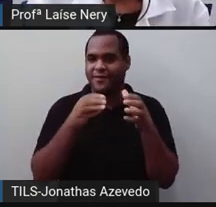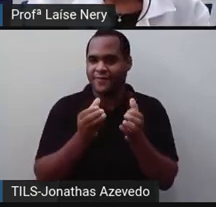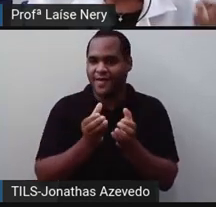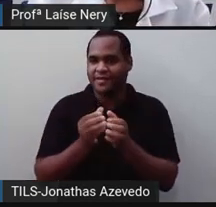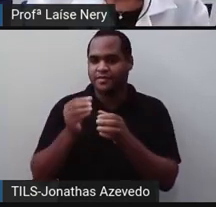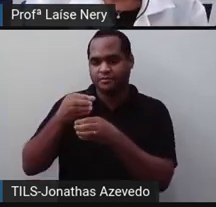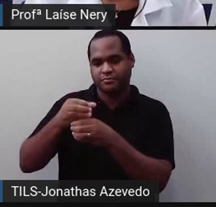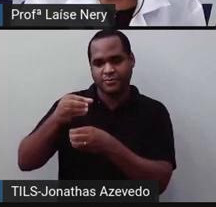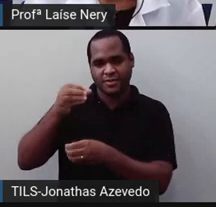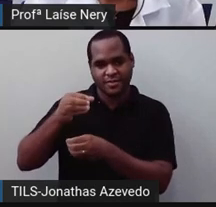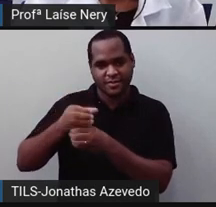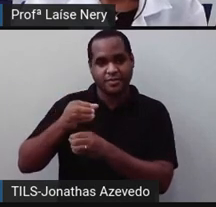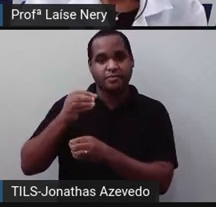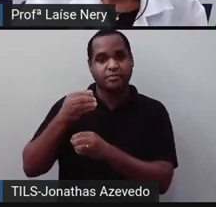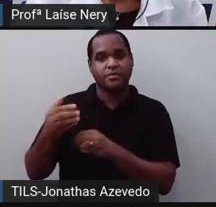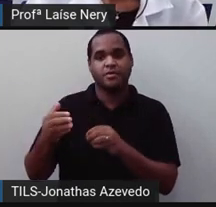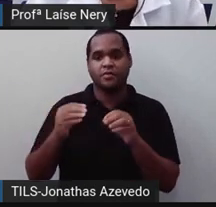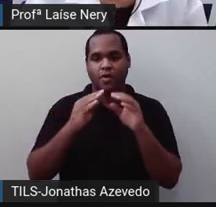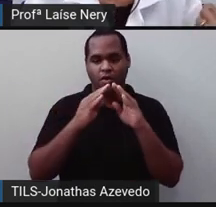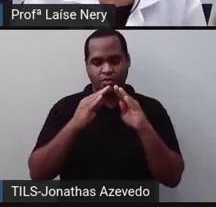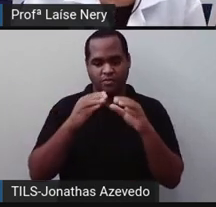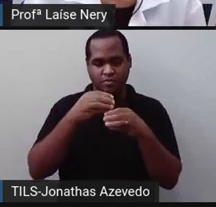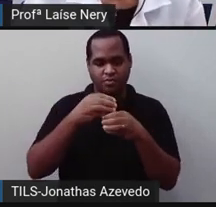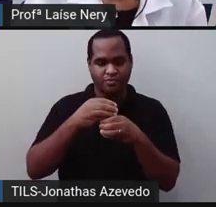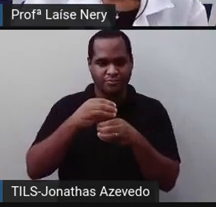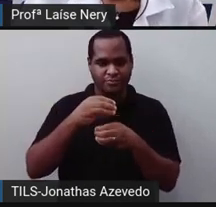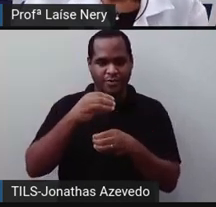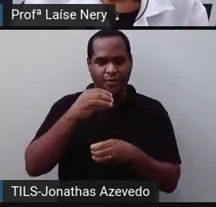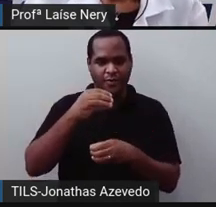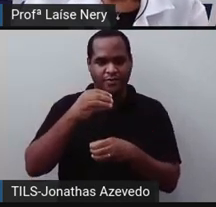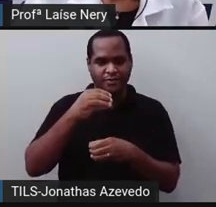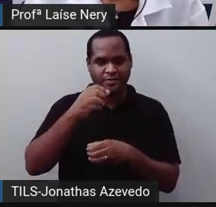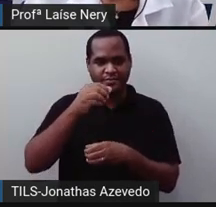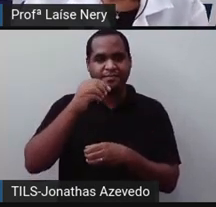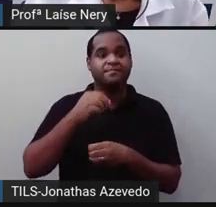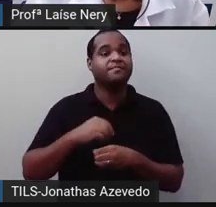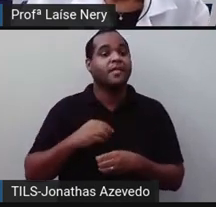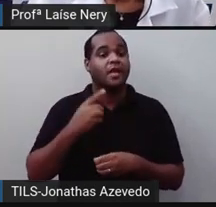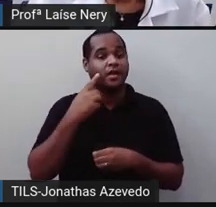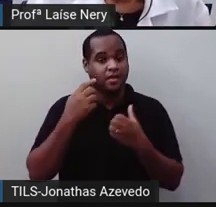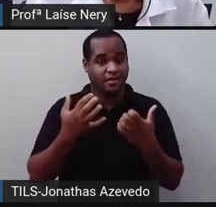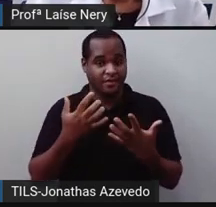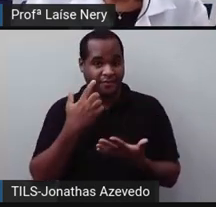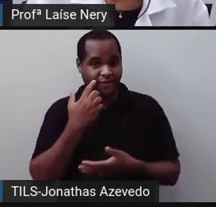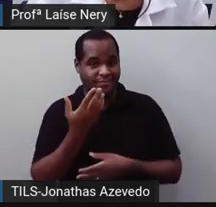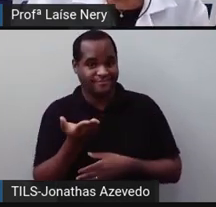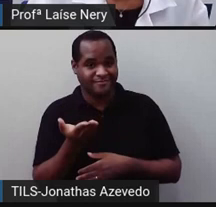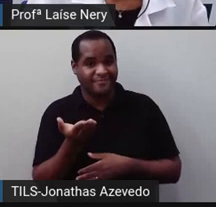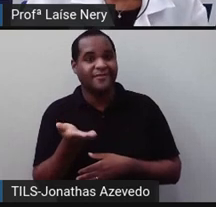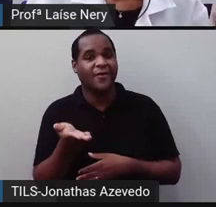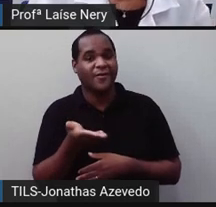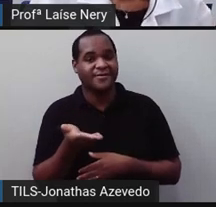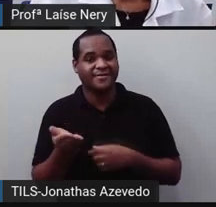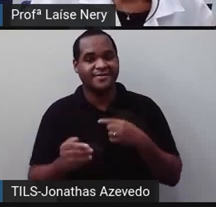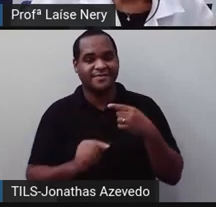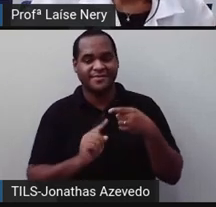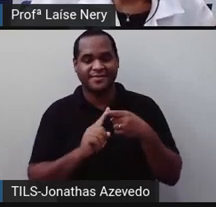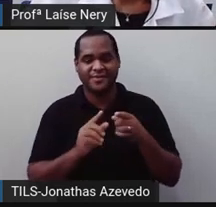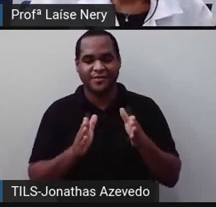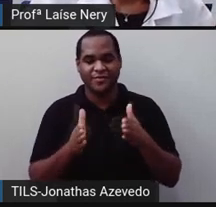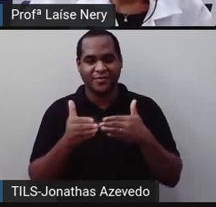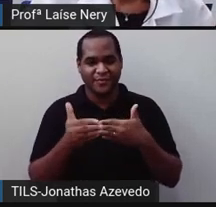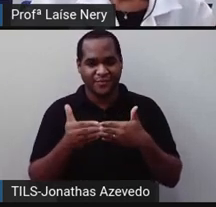no cilindro e no cone. Os poliedros que vocês vão conhecer hoje são o